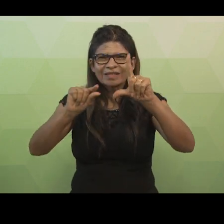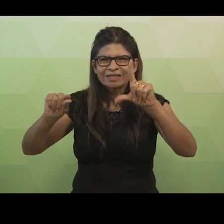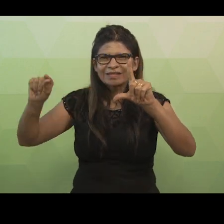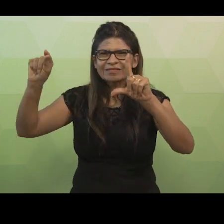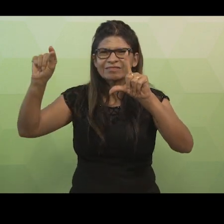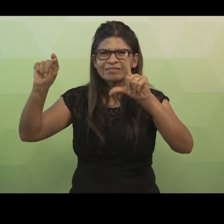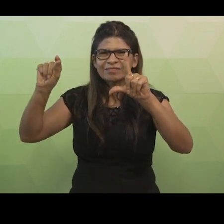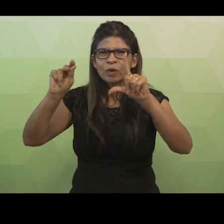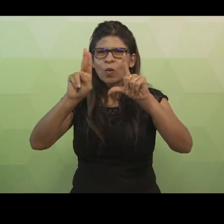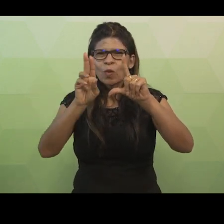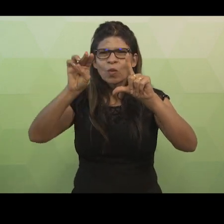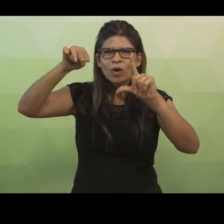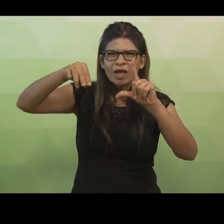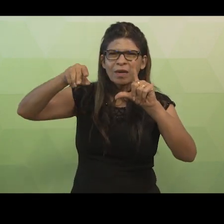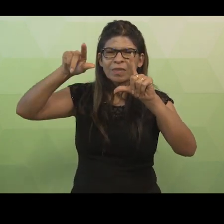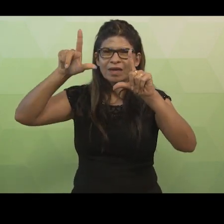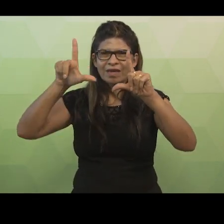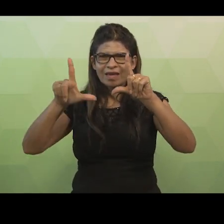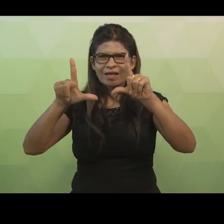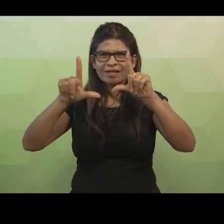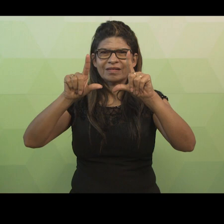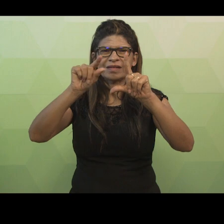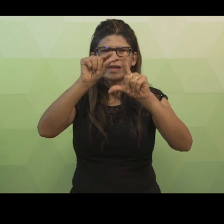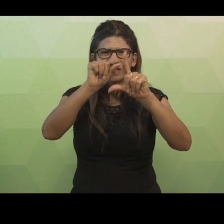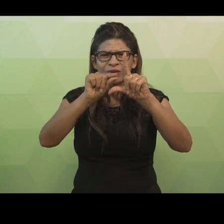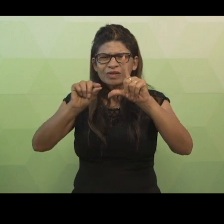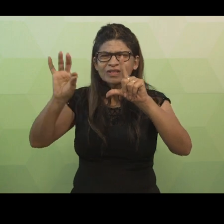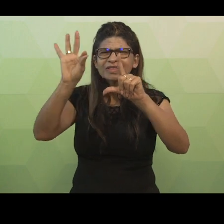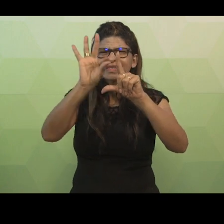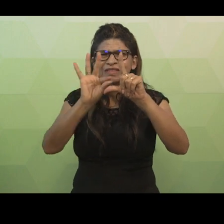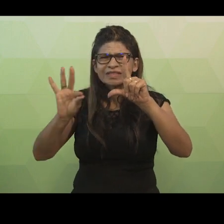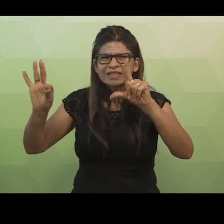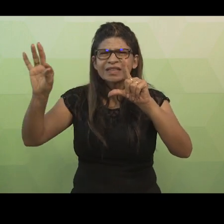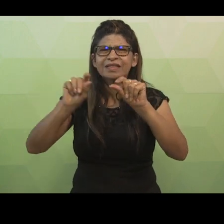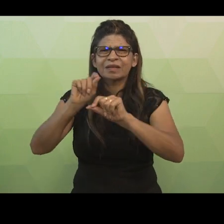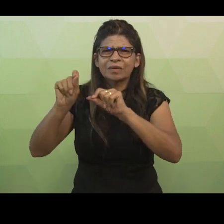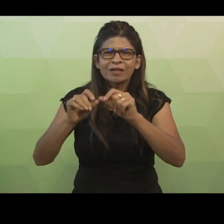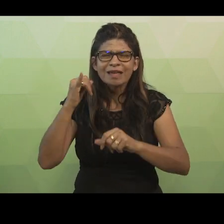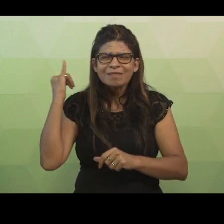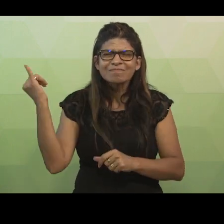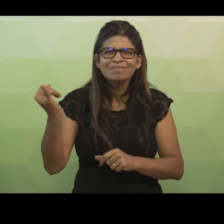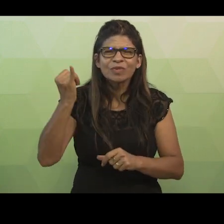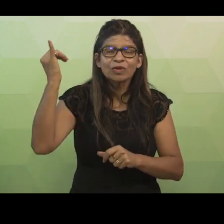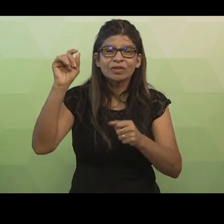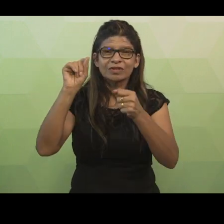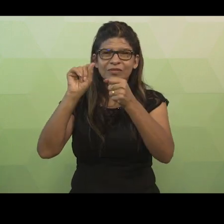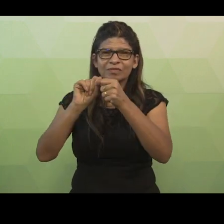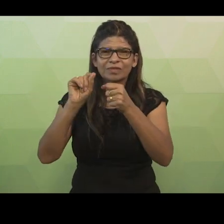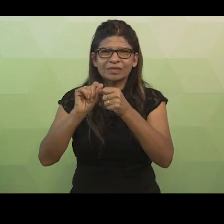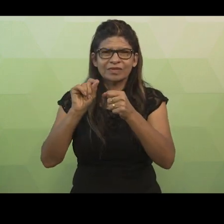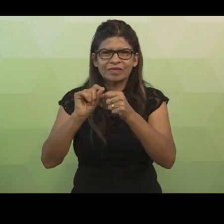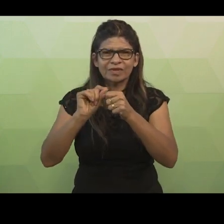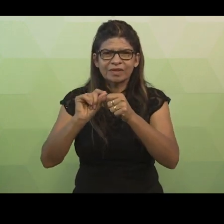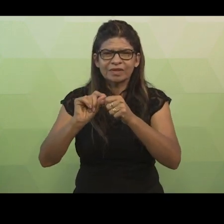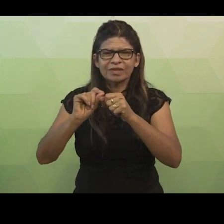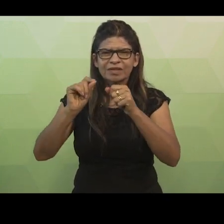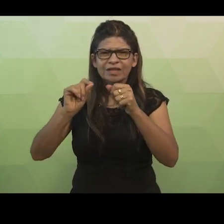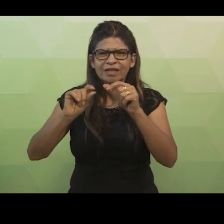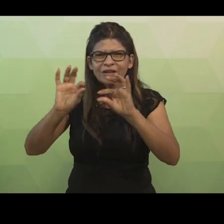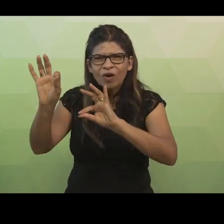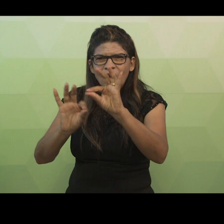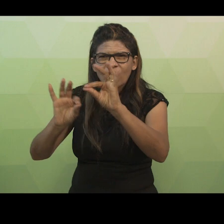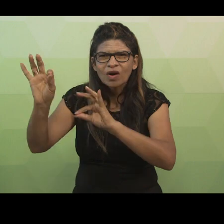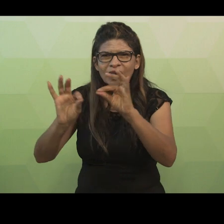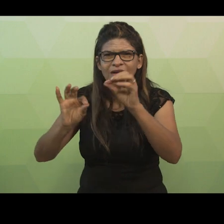UML. Este diagrama é uma importante ferramenta que utilizamos para a construção do modelo de classe de